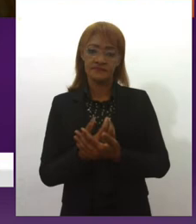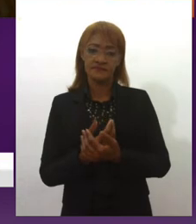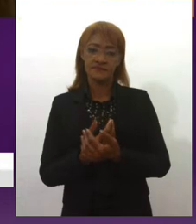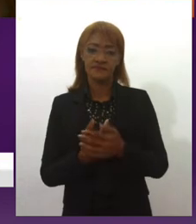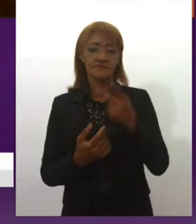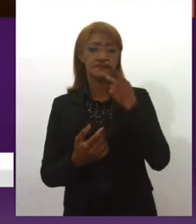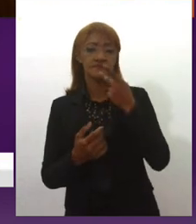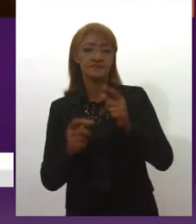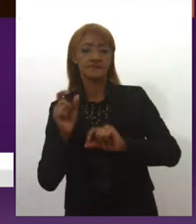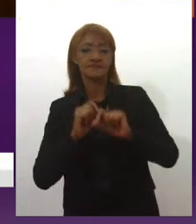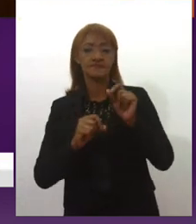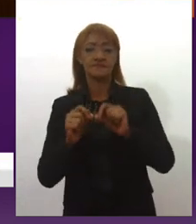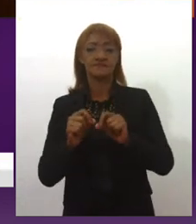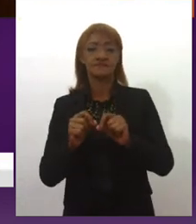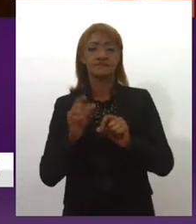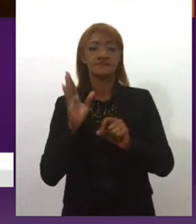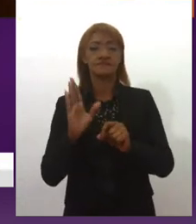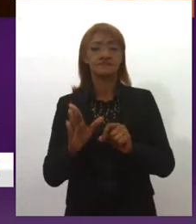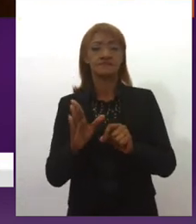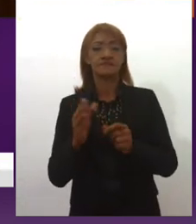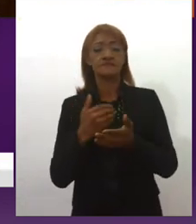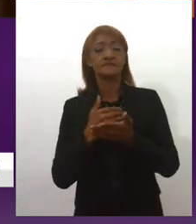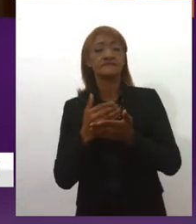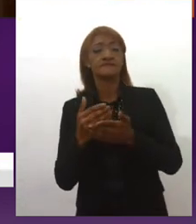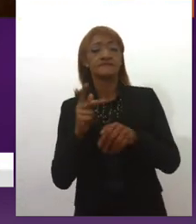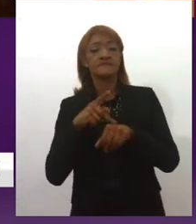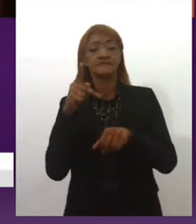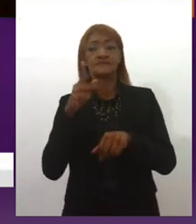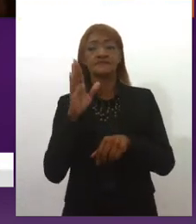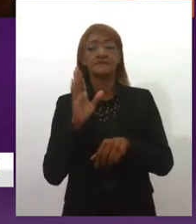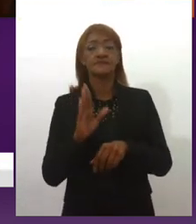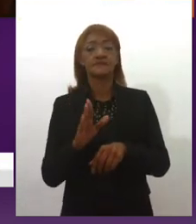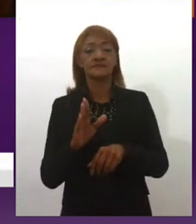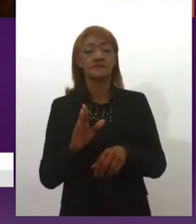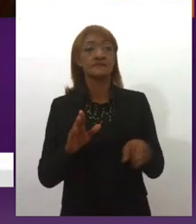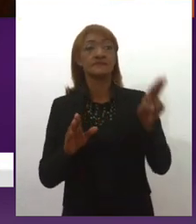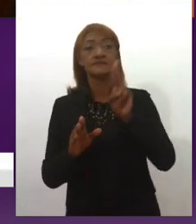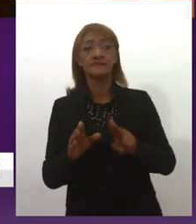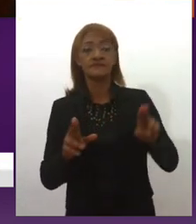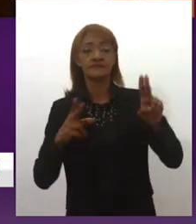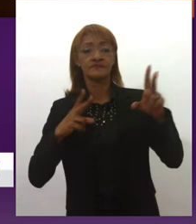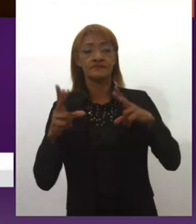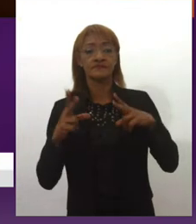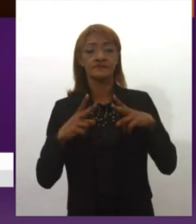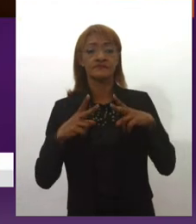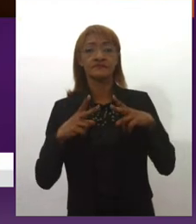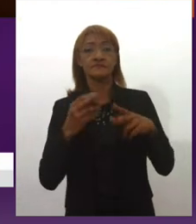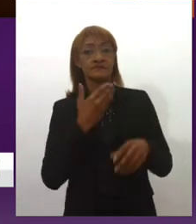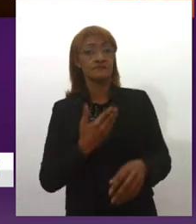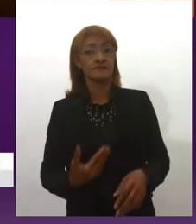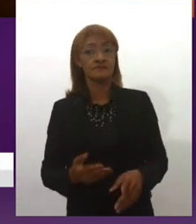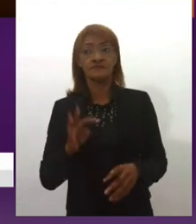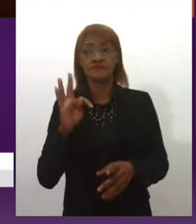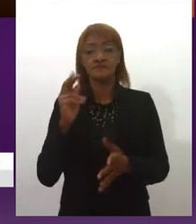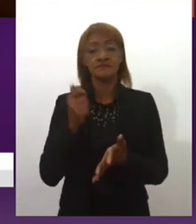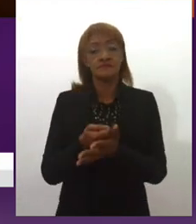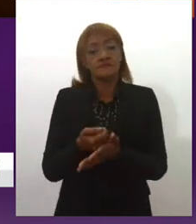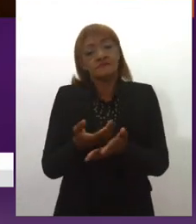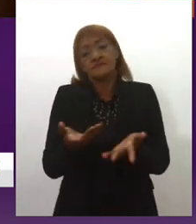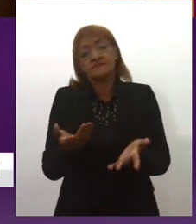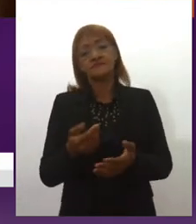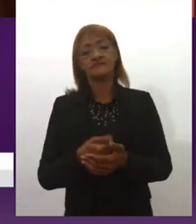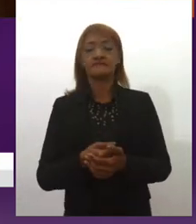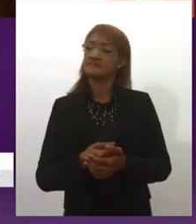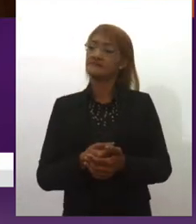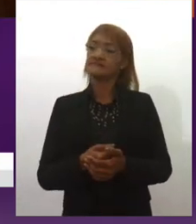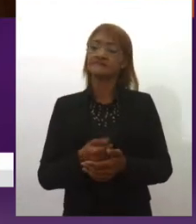após ter vivenciado o exterior, no qual as universidades públicas e particulares são pagas. Então, aqui, a gente